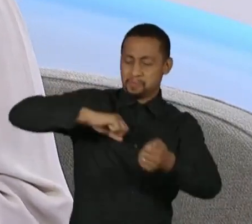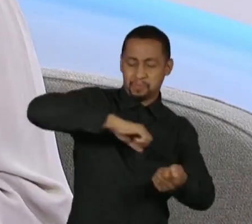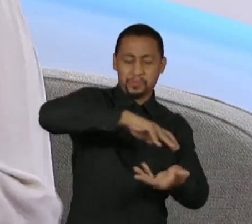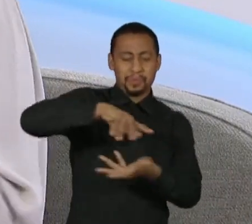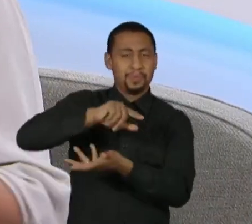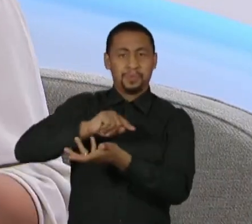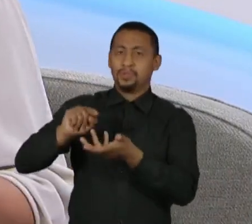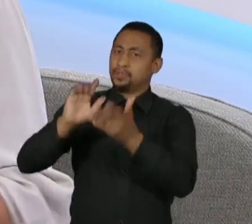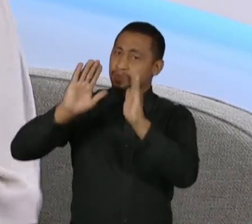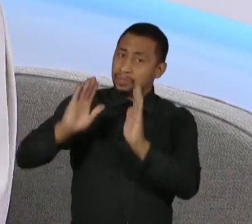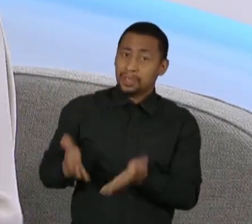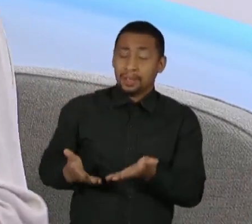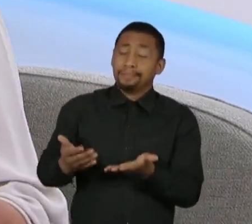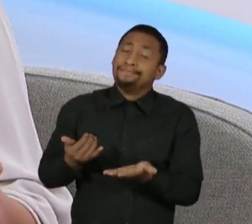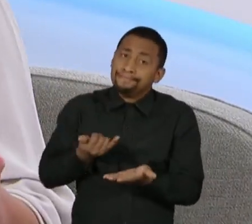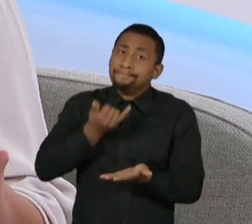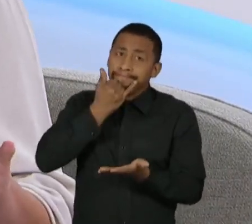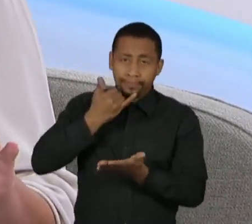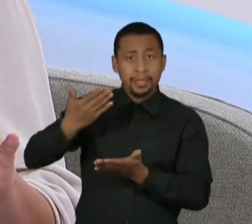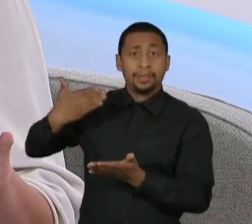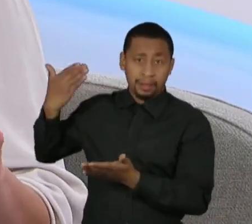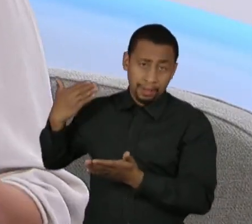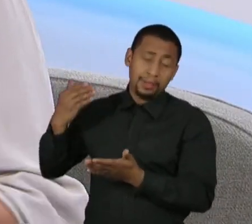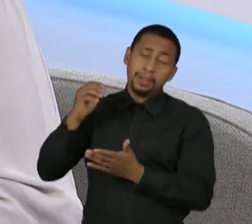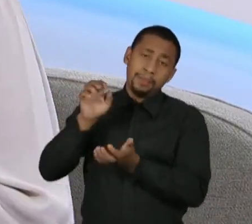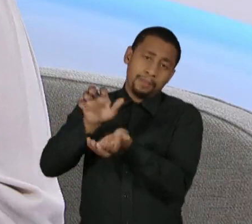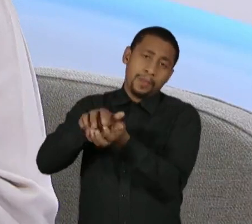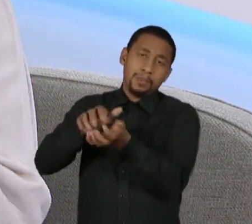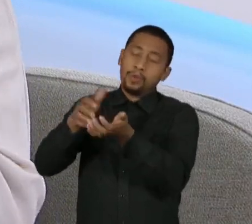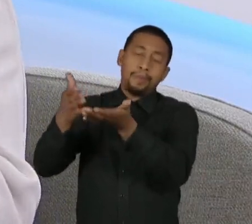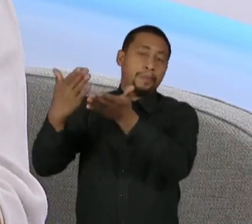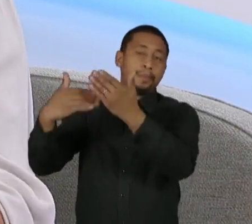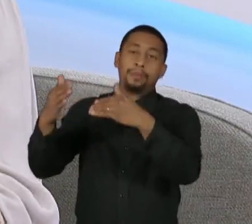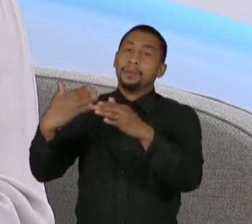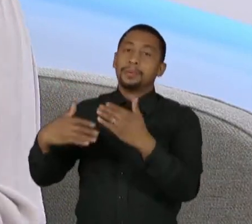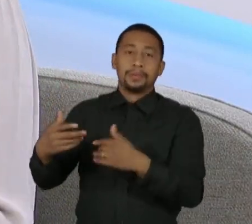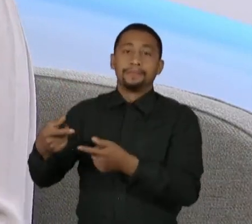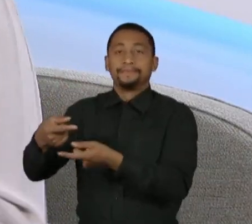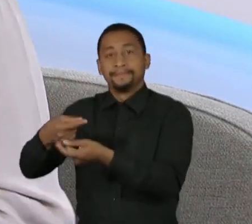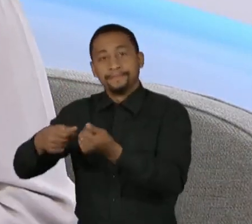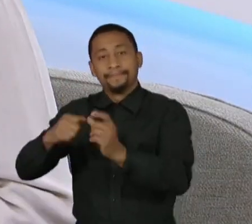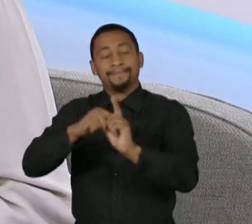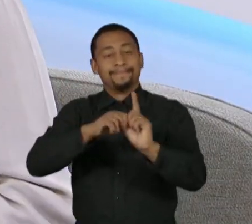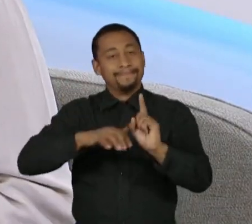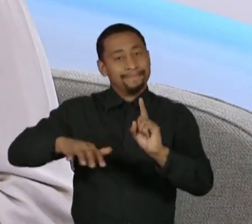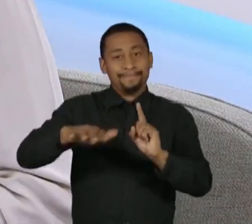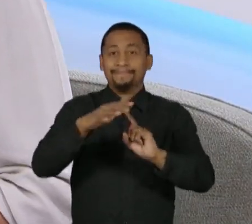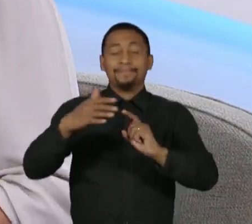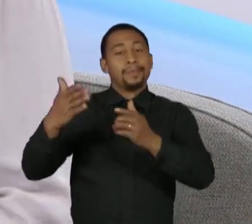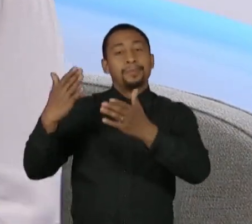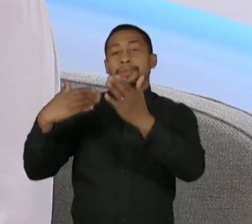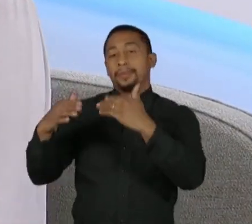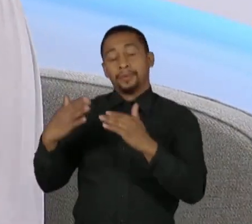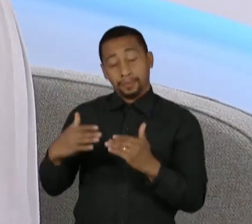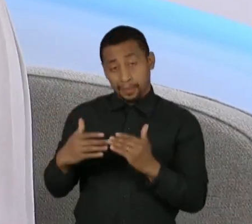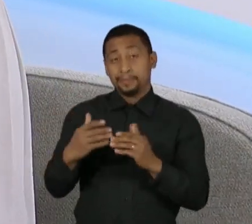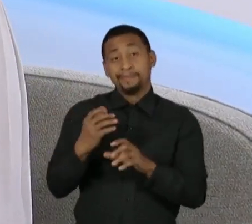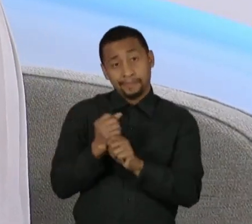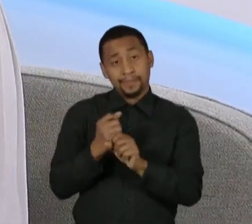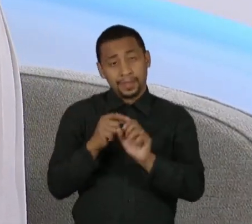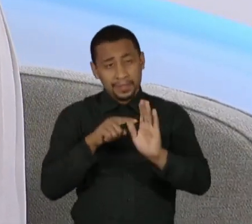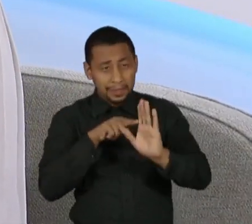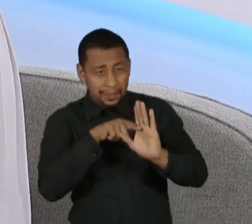Pernambuco andar para trás, é fato. Todos os indicadores mostram isso. Do ponto de vista econômico e social, nós andamos para trás. Então,